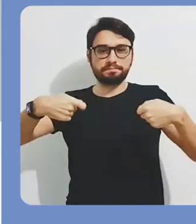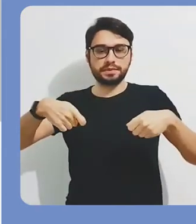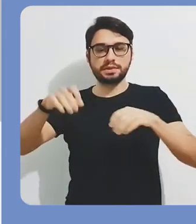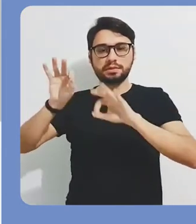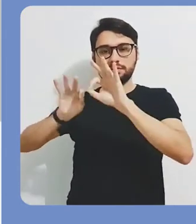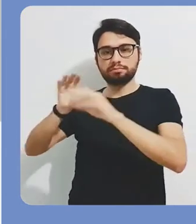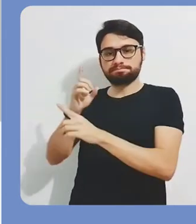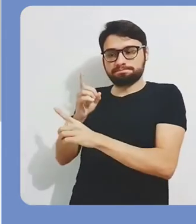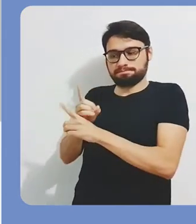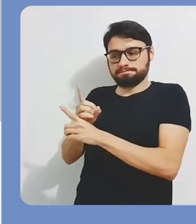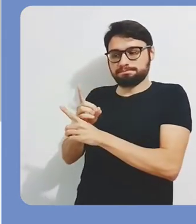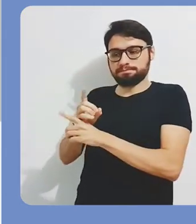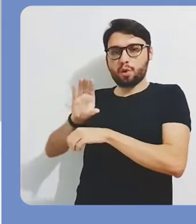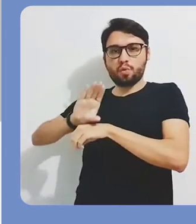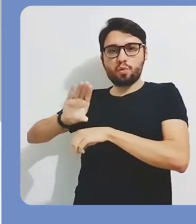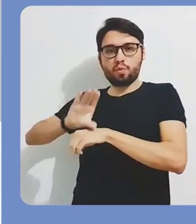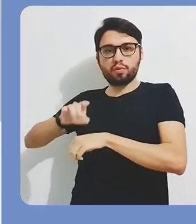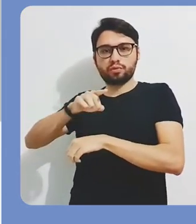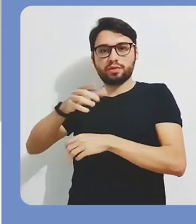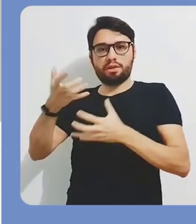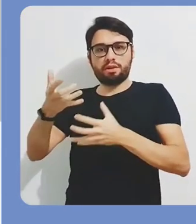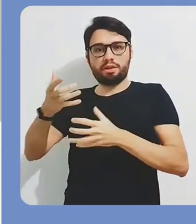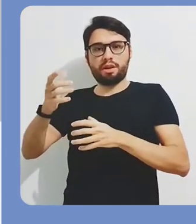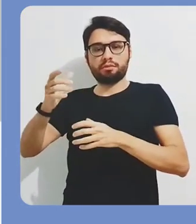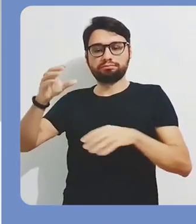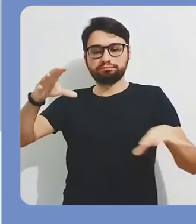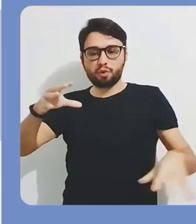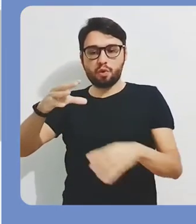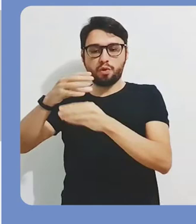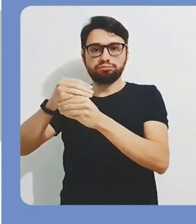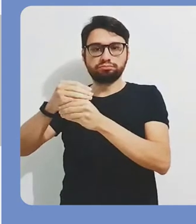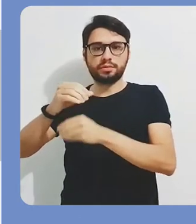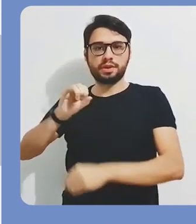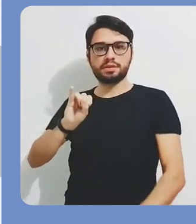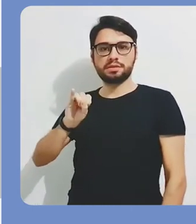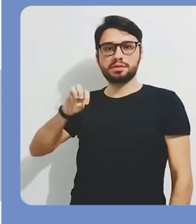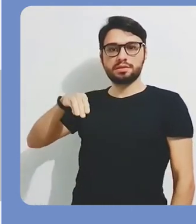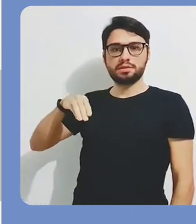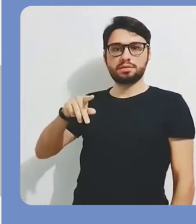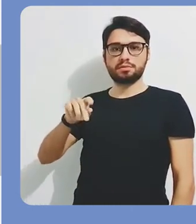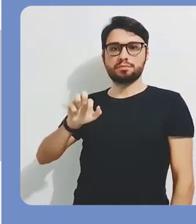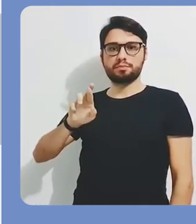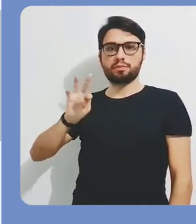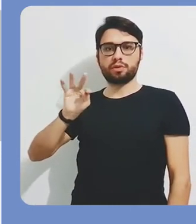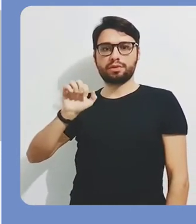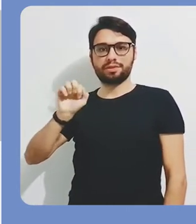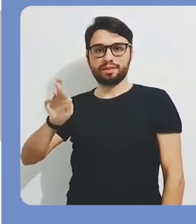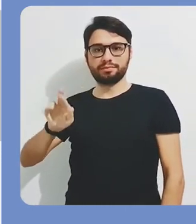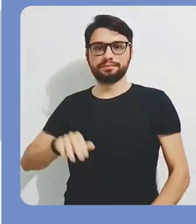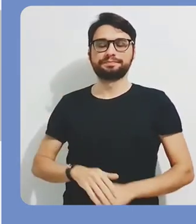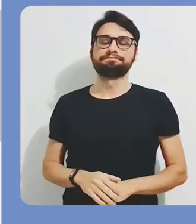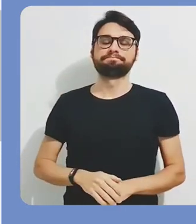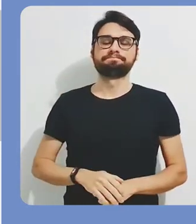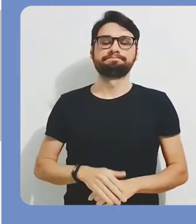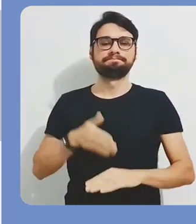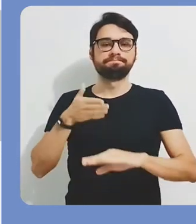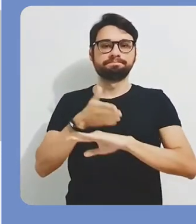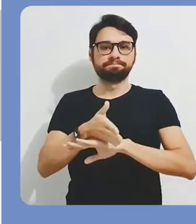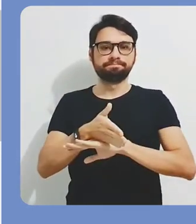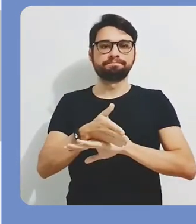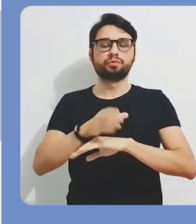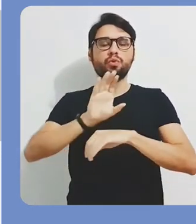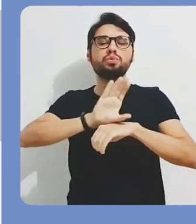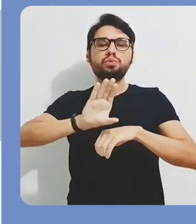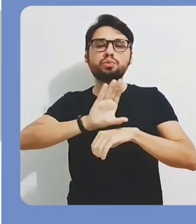Na página inicial do Moodle Grupos, você deve localizar o seu curso onde você deseja fazer a importação dos